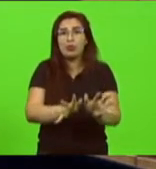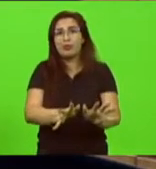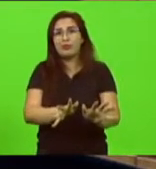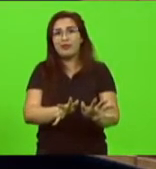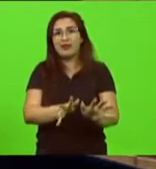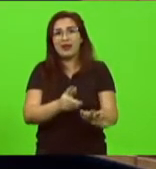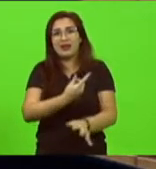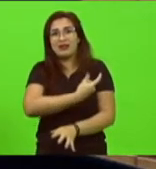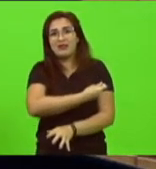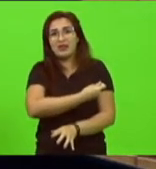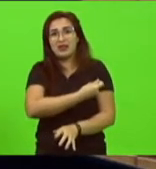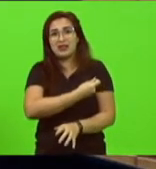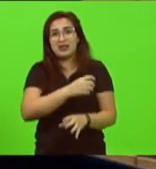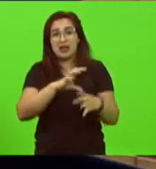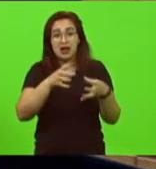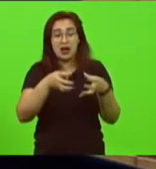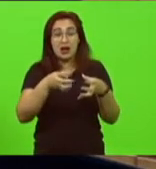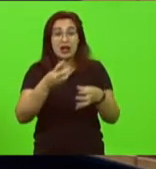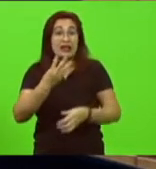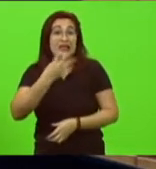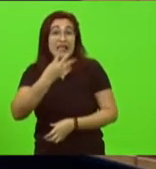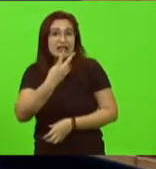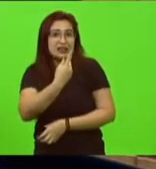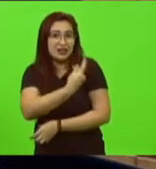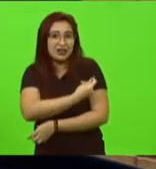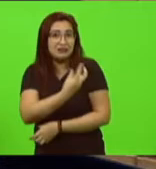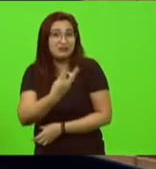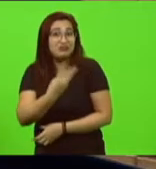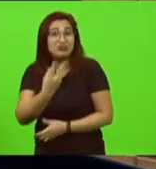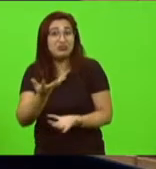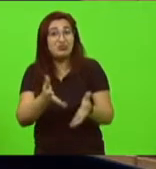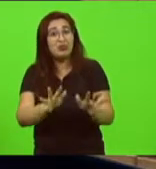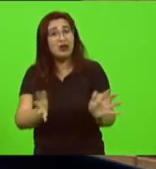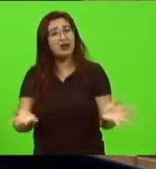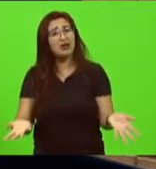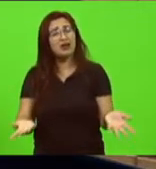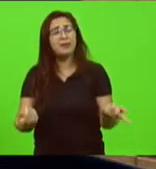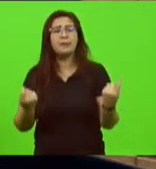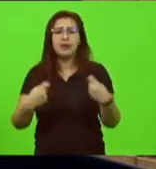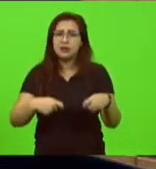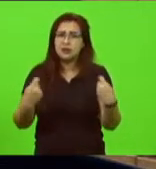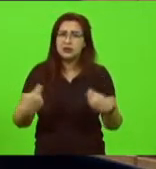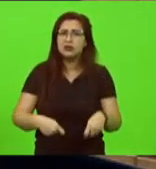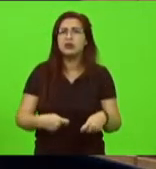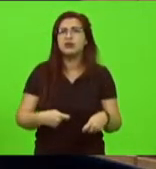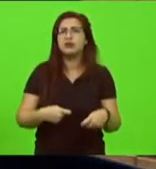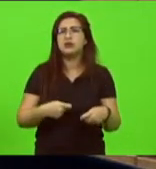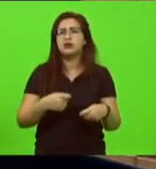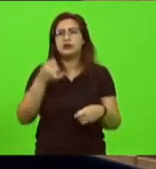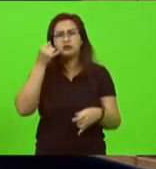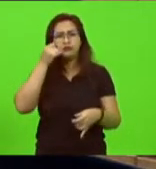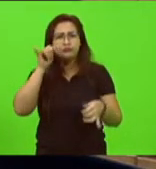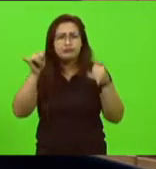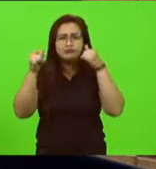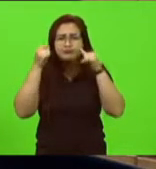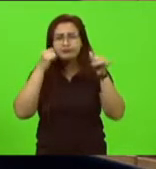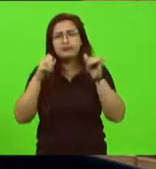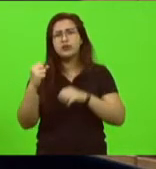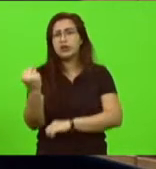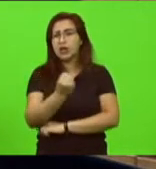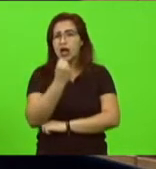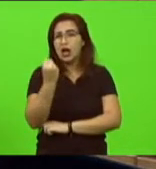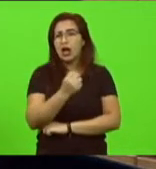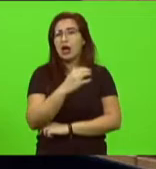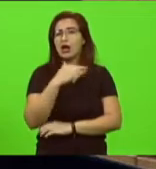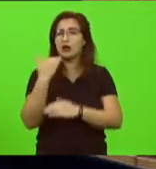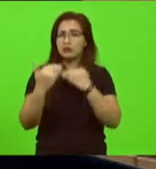Catarina o que é fundamental para conter como eu disse especialmente os casos graves e os casos de morte